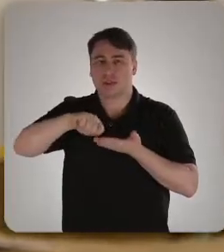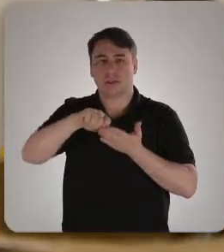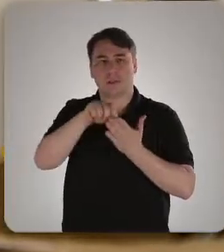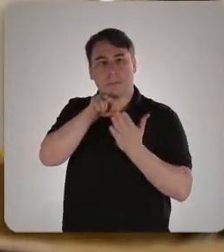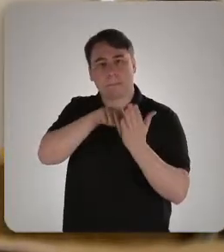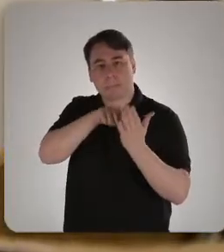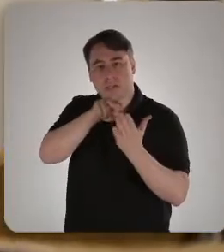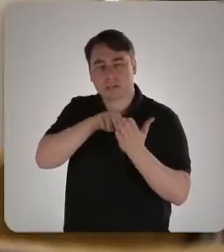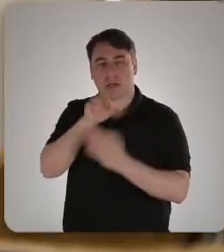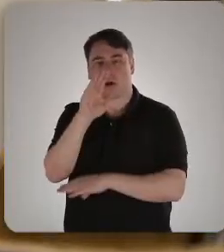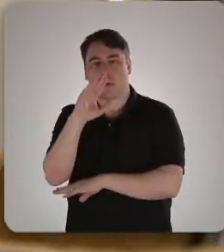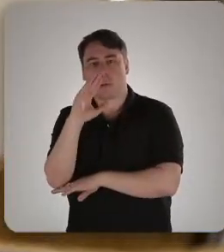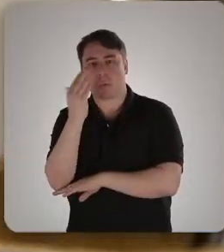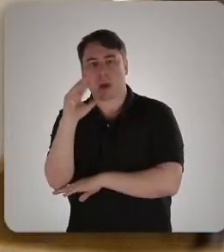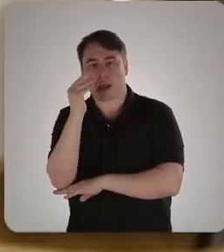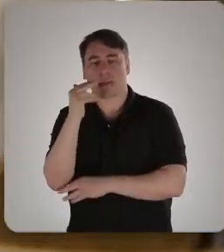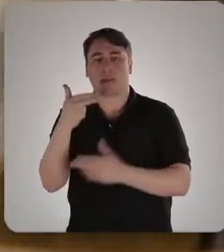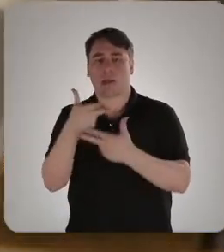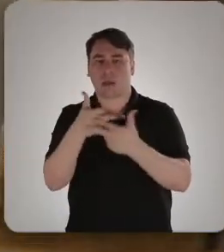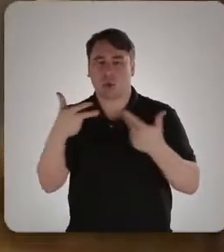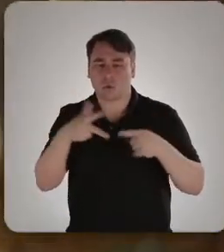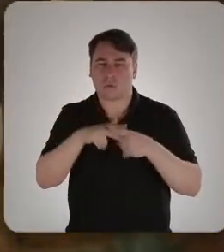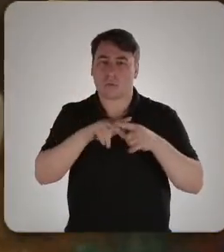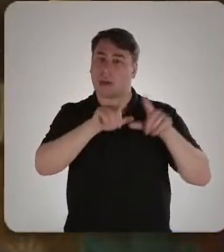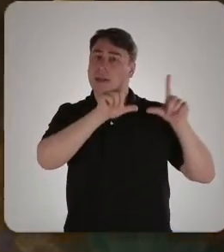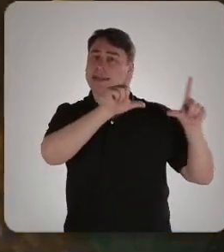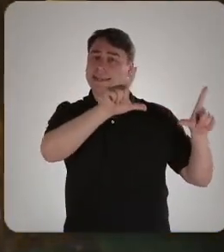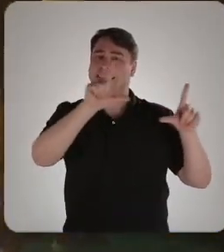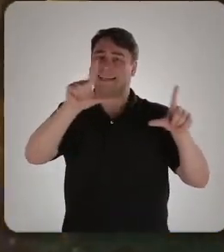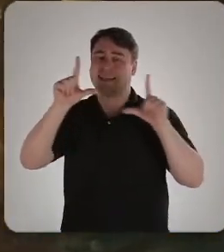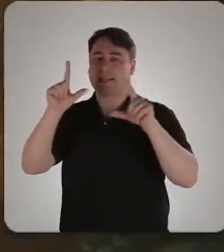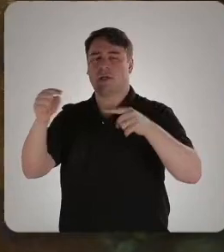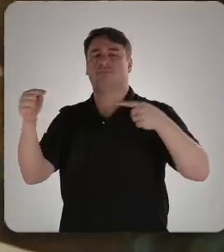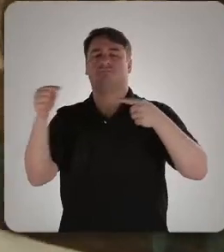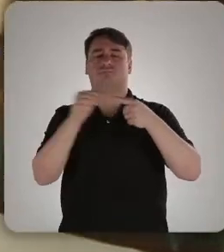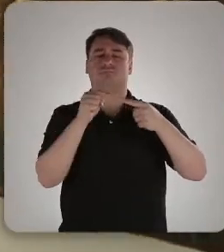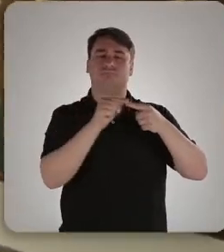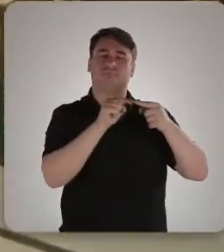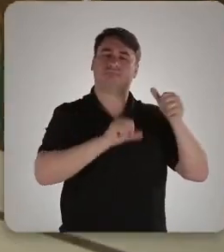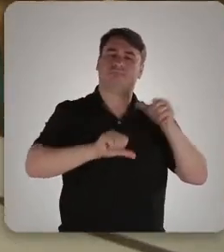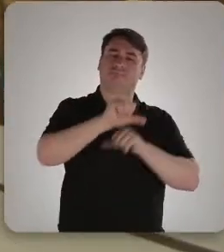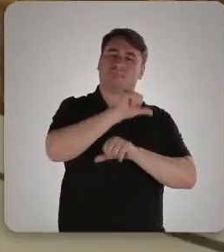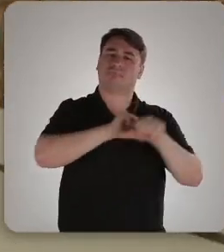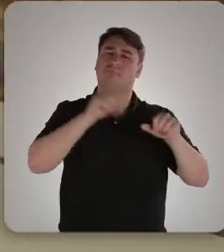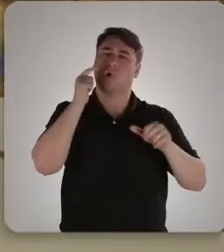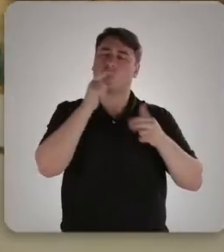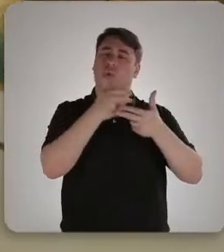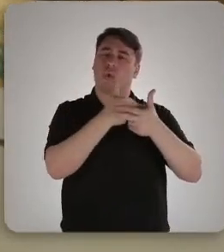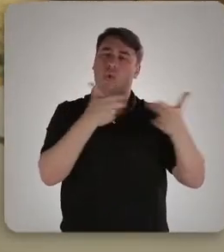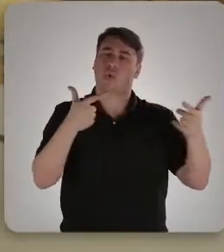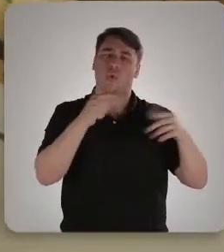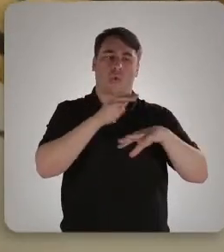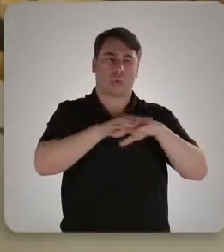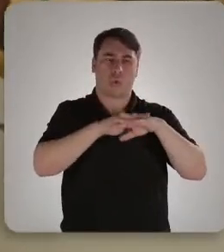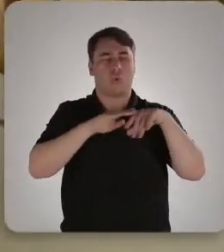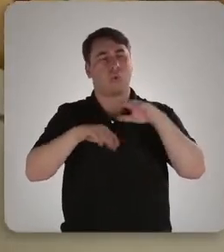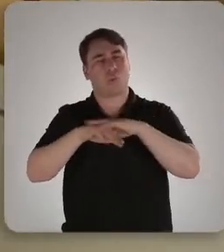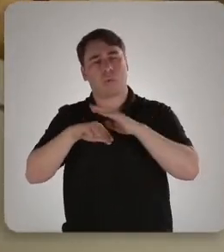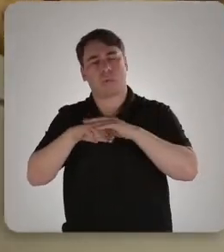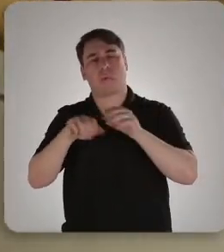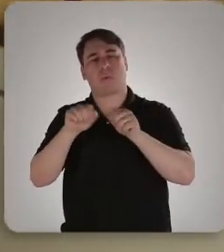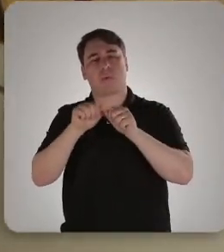madeiras, ferramentas e telas eram combinados para traduzir o que as suas mãos enxergavam.